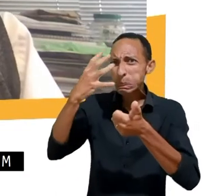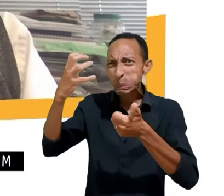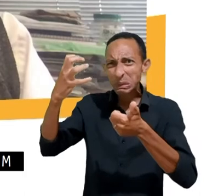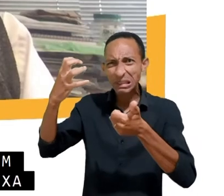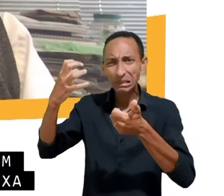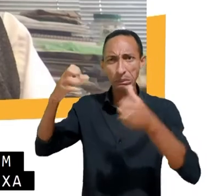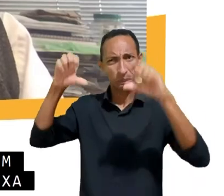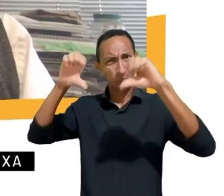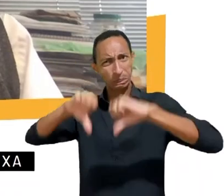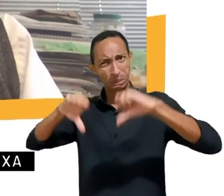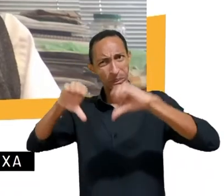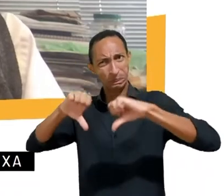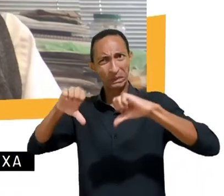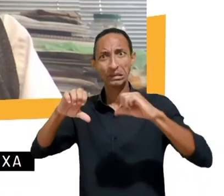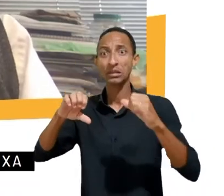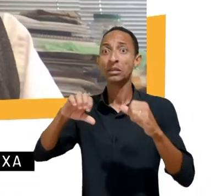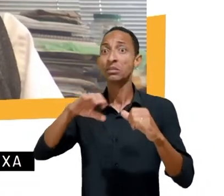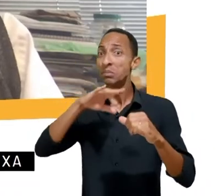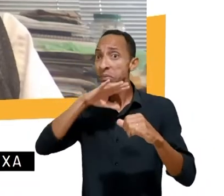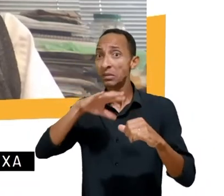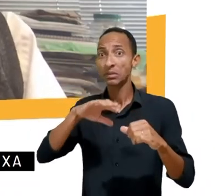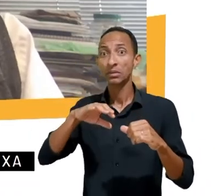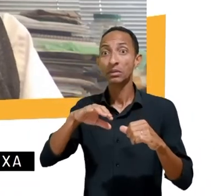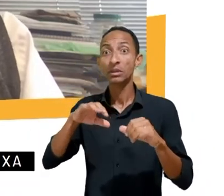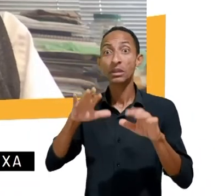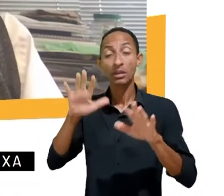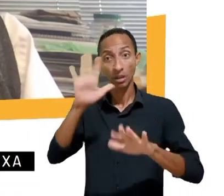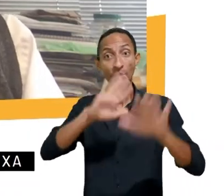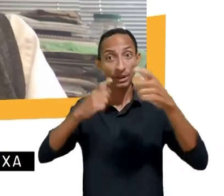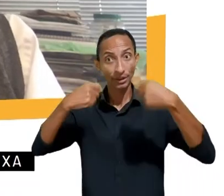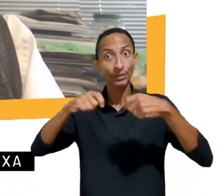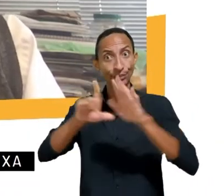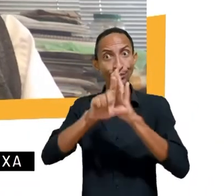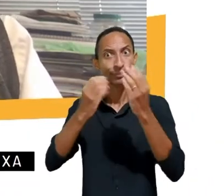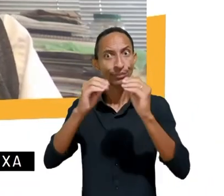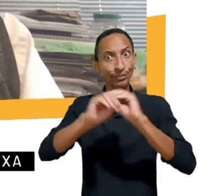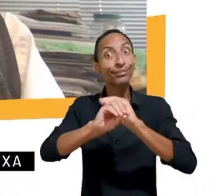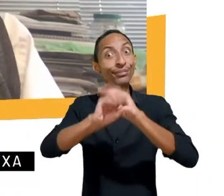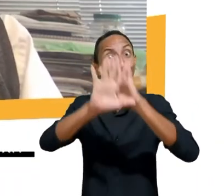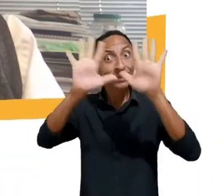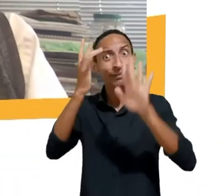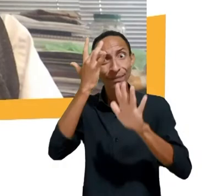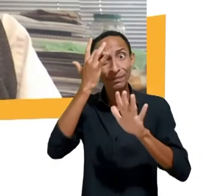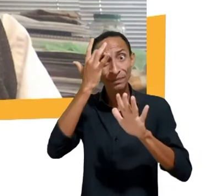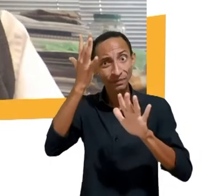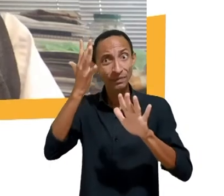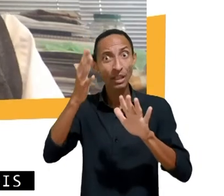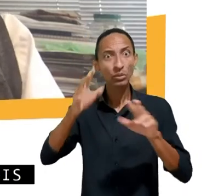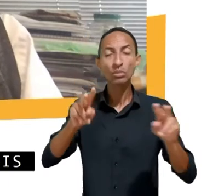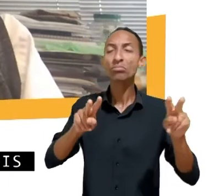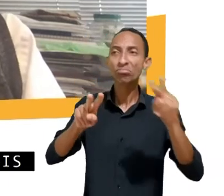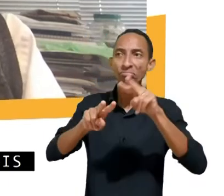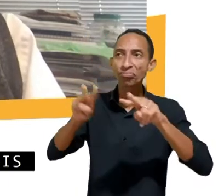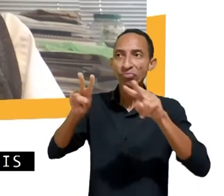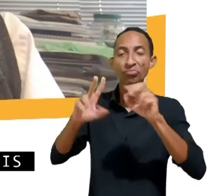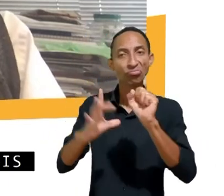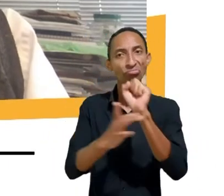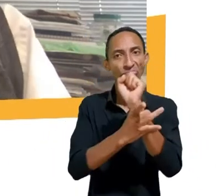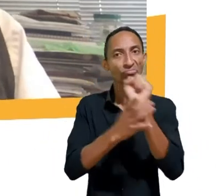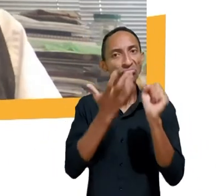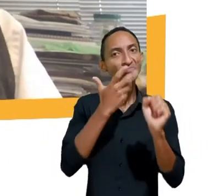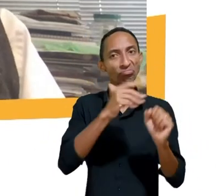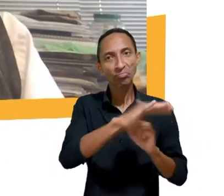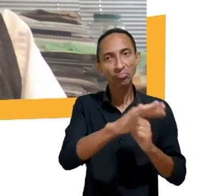é fundamental que a gente consiga ter mais transparência nisso. Foi bem comentado também o processo dos algoritmos, os algoritmos têm que ser mais transparentes para que a gente saiba